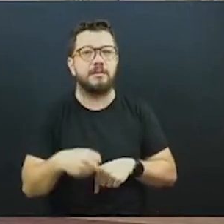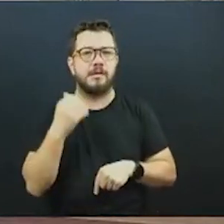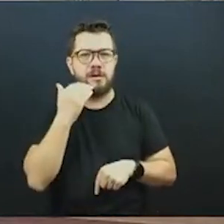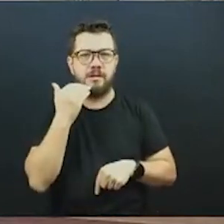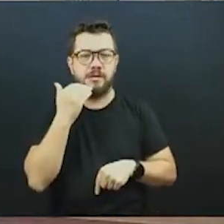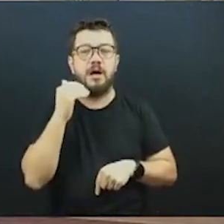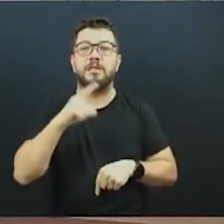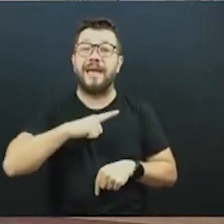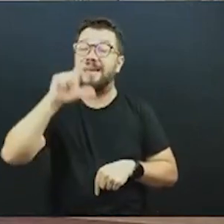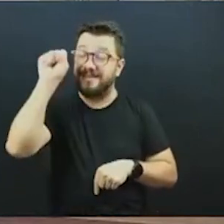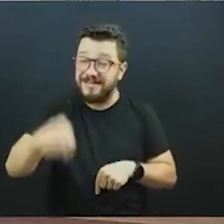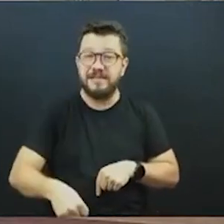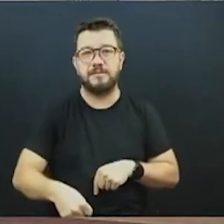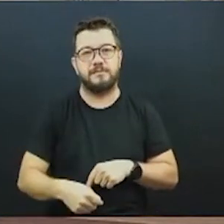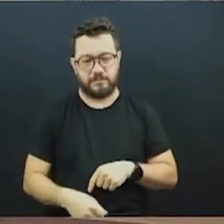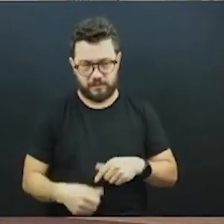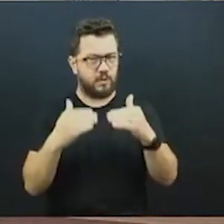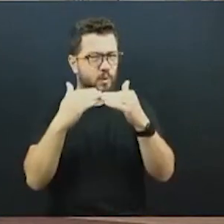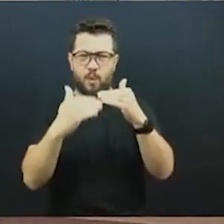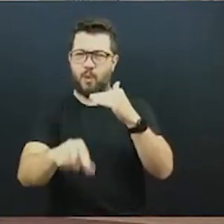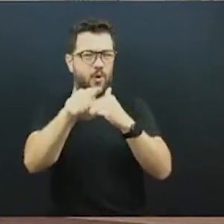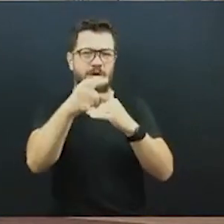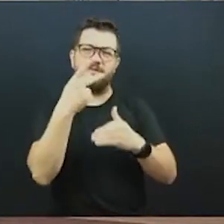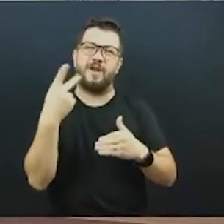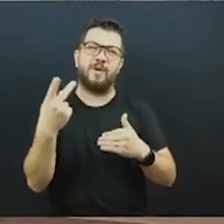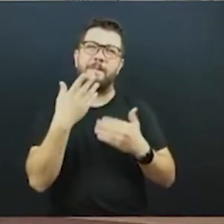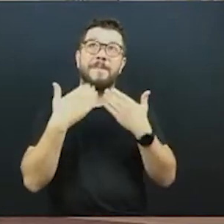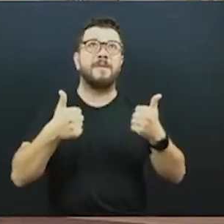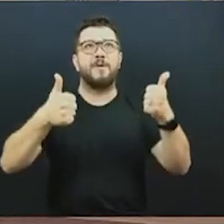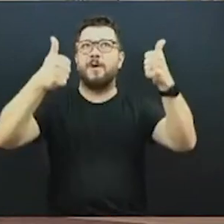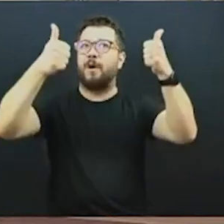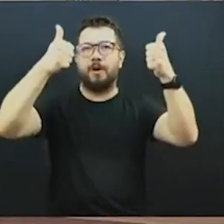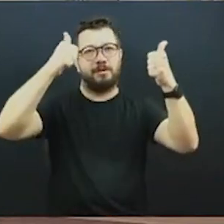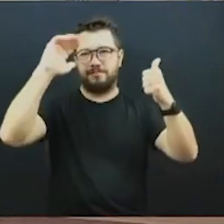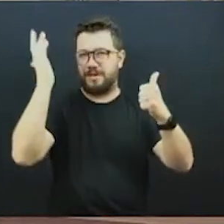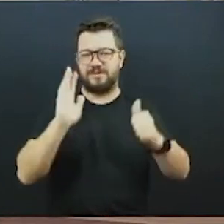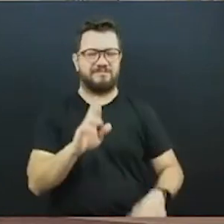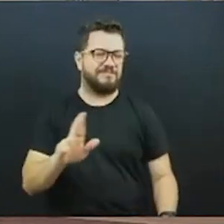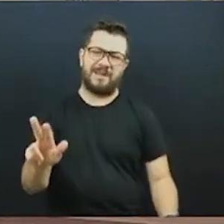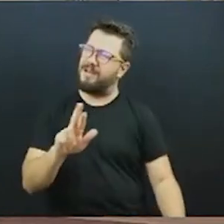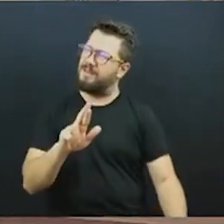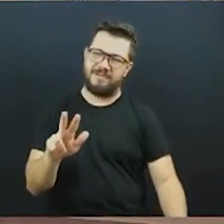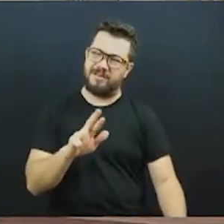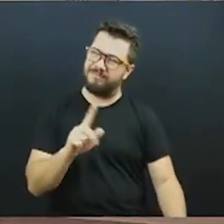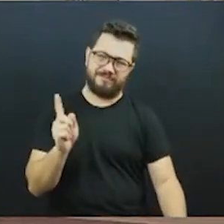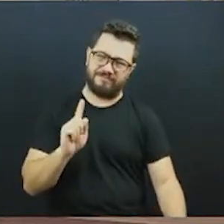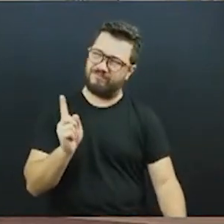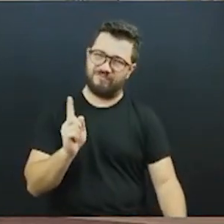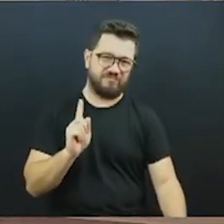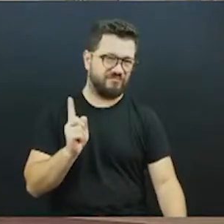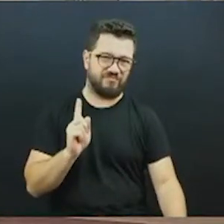Não concordo com o senhor que seja o melhor do Brasil. Está longe de ser o melhor do Brasil hoje, até porque a